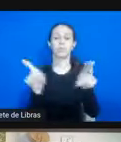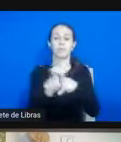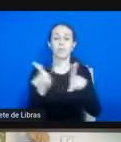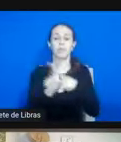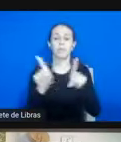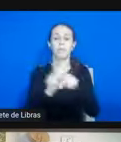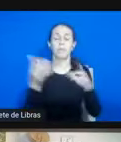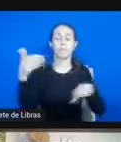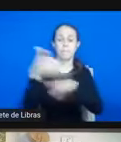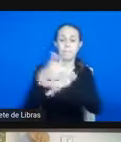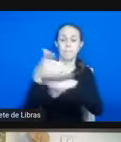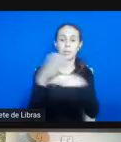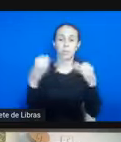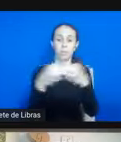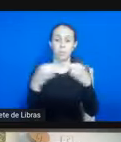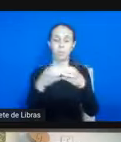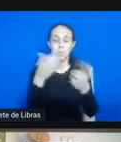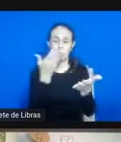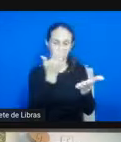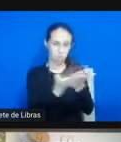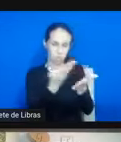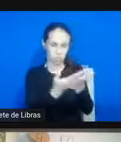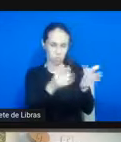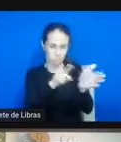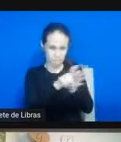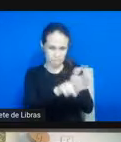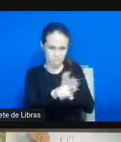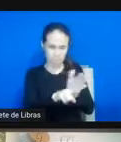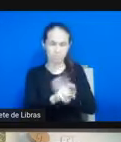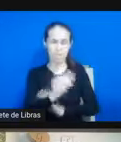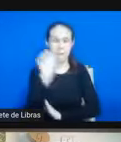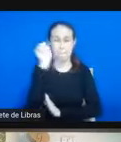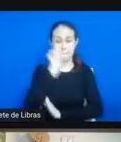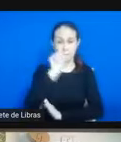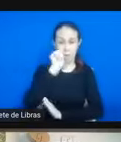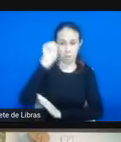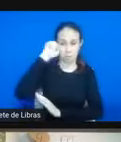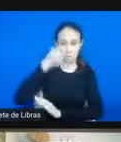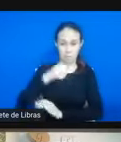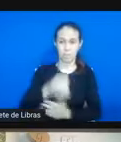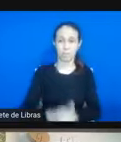Atnuqué, grupo de estudos sobre o pensamento de mulheres negras. Cheryl, a palavra é tu.